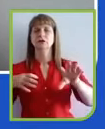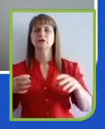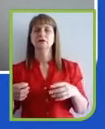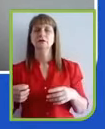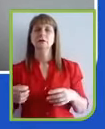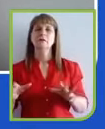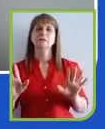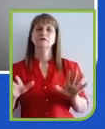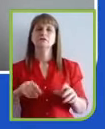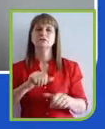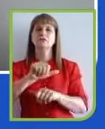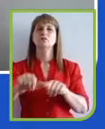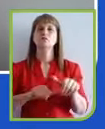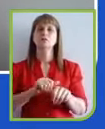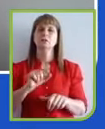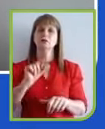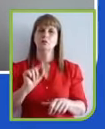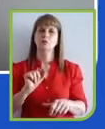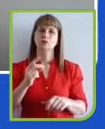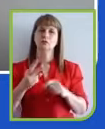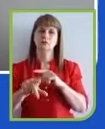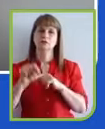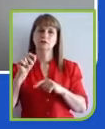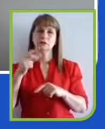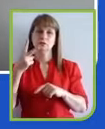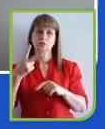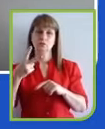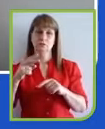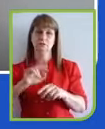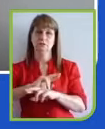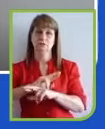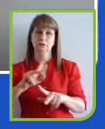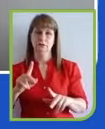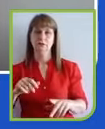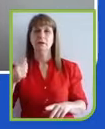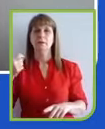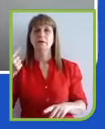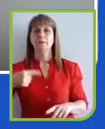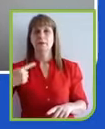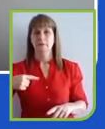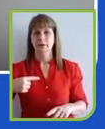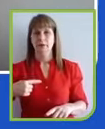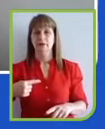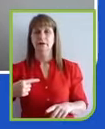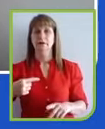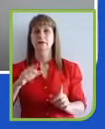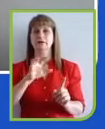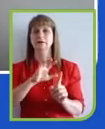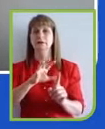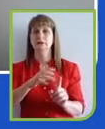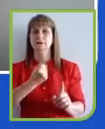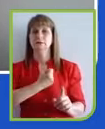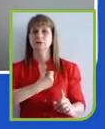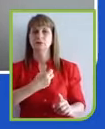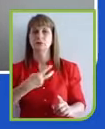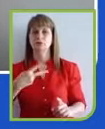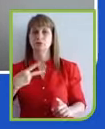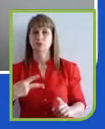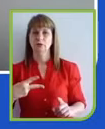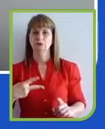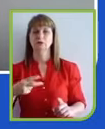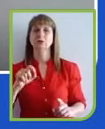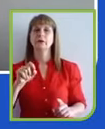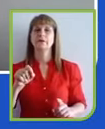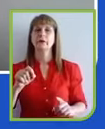e eu vou escolher duas diferentes. A primeira delas é a tendência número 2. Humanos tratados como humanos e não mais